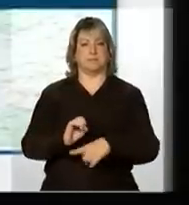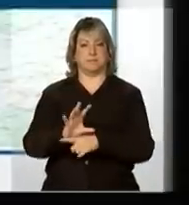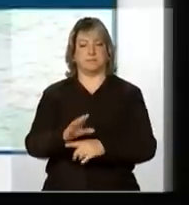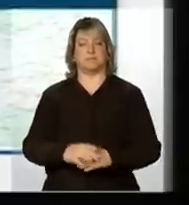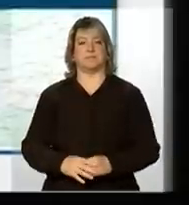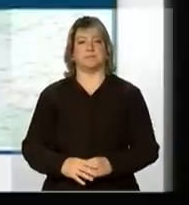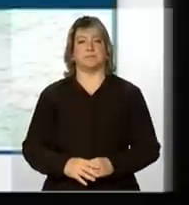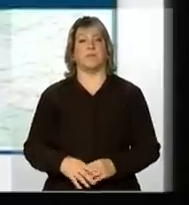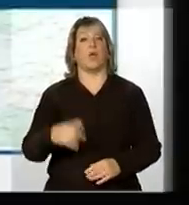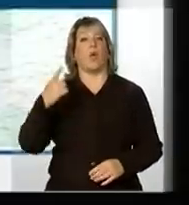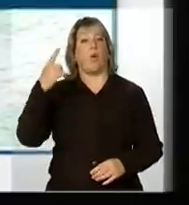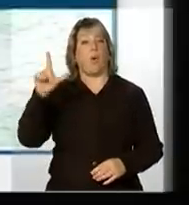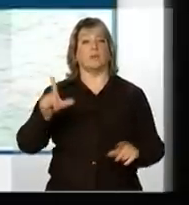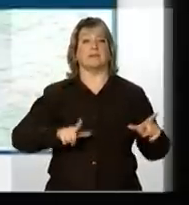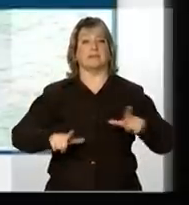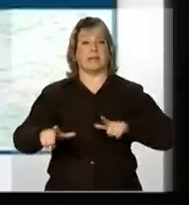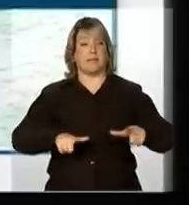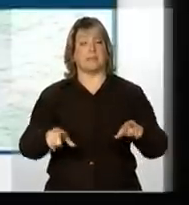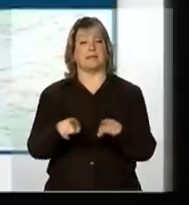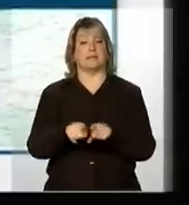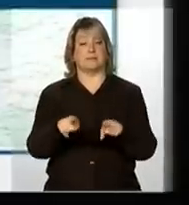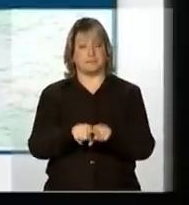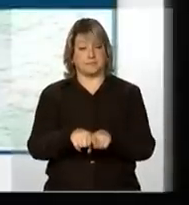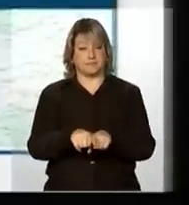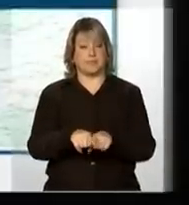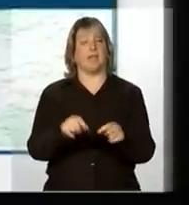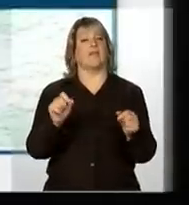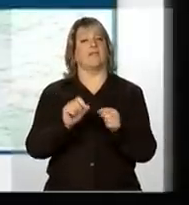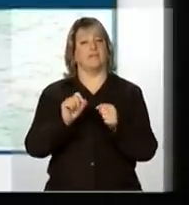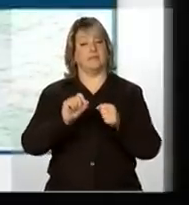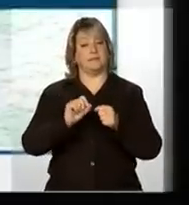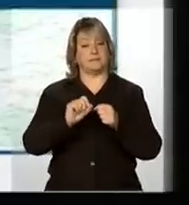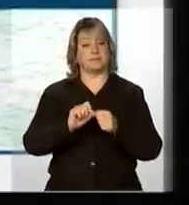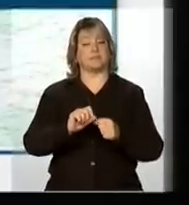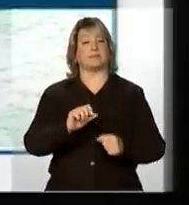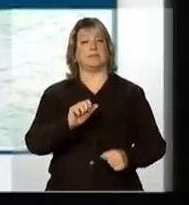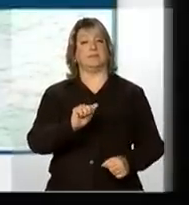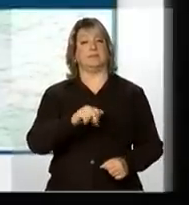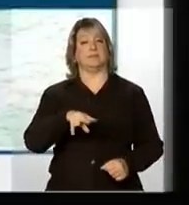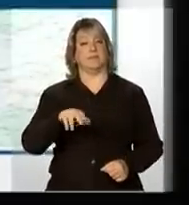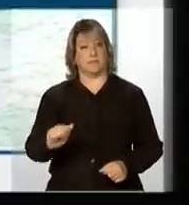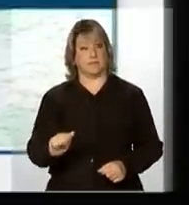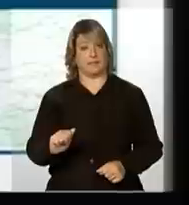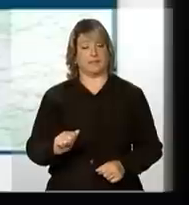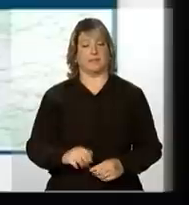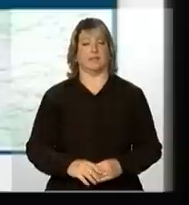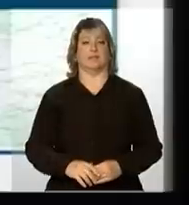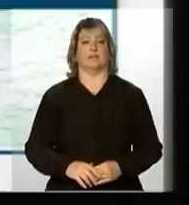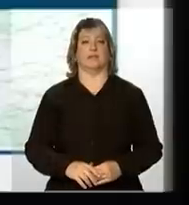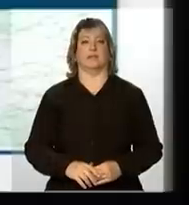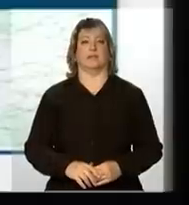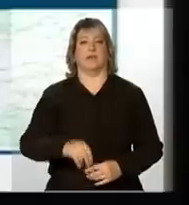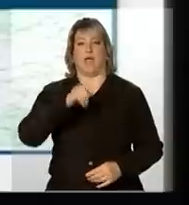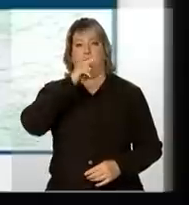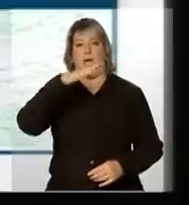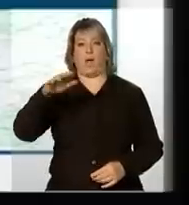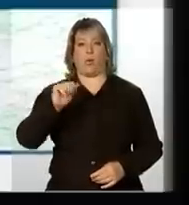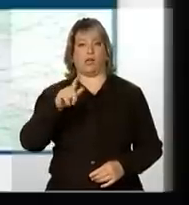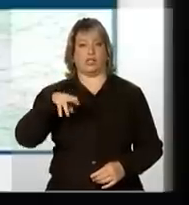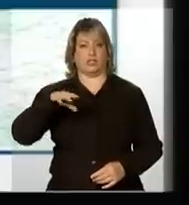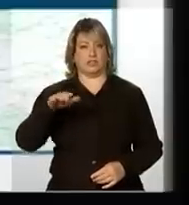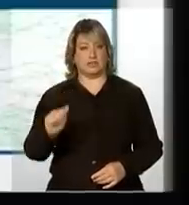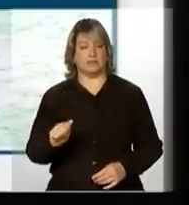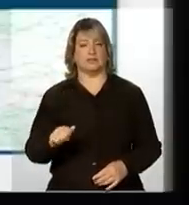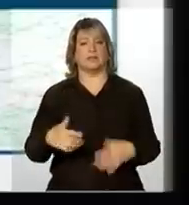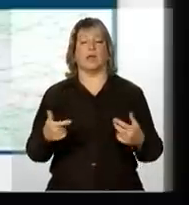Um outro trabalho também que foi feito pela Ana, e que é muito